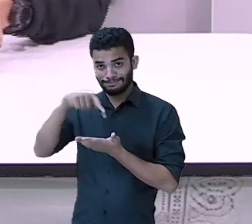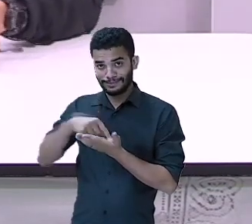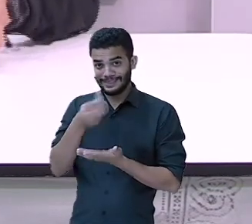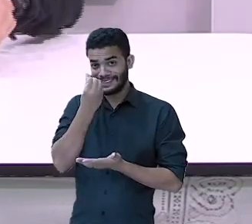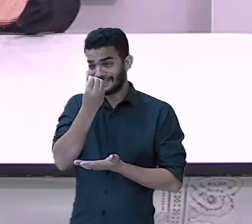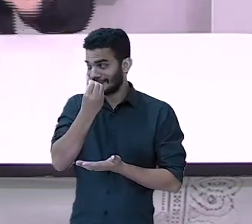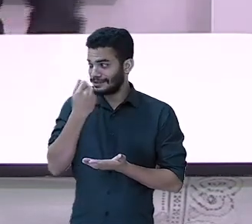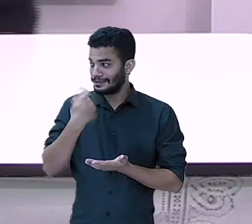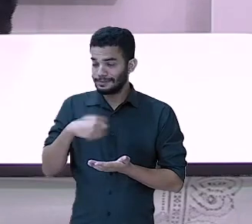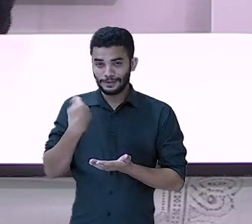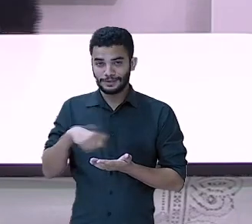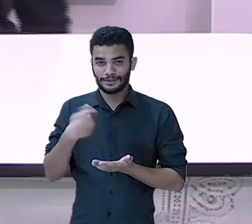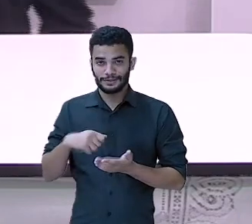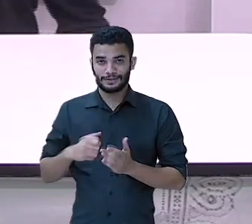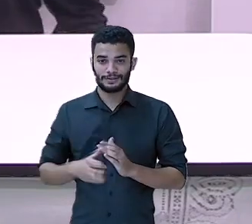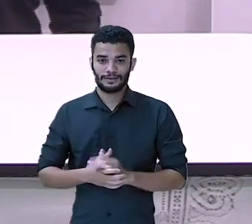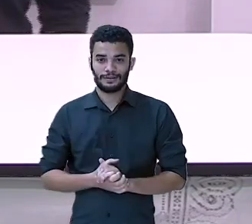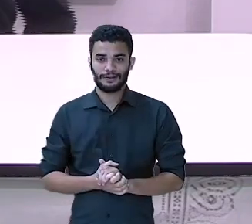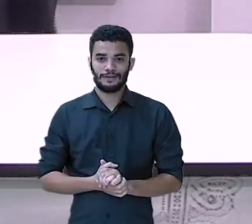Carol vai contar.